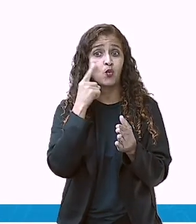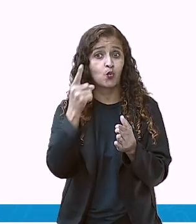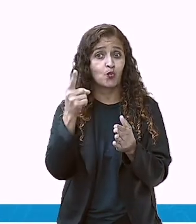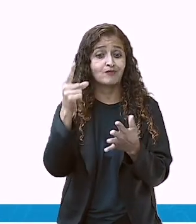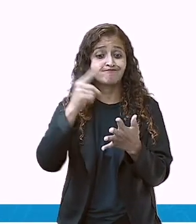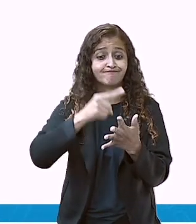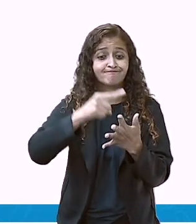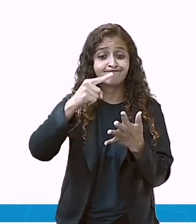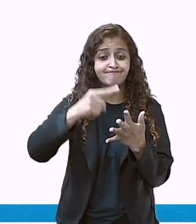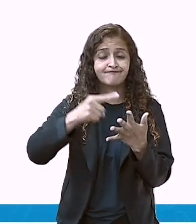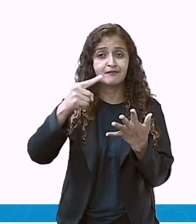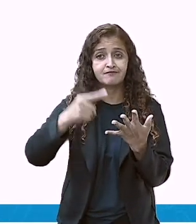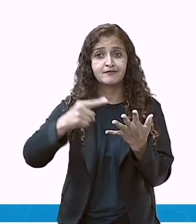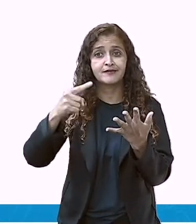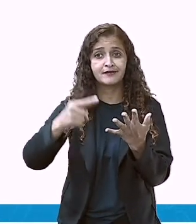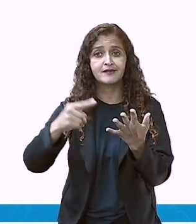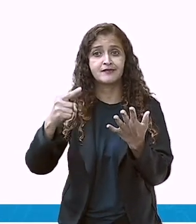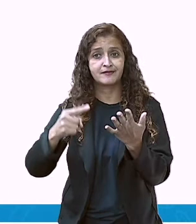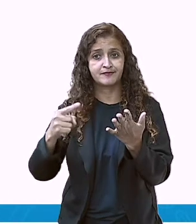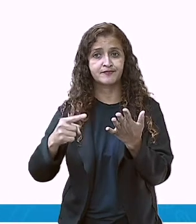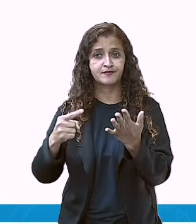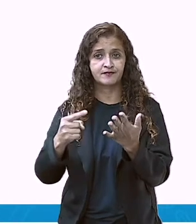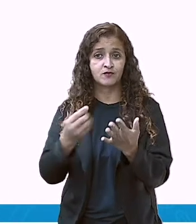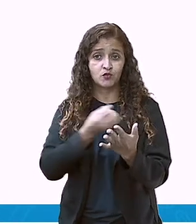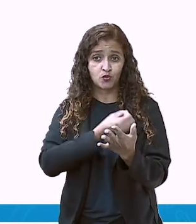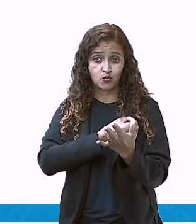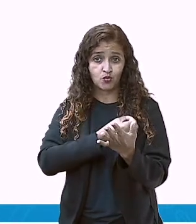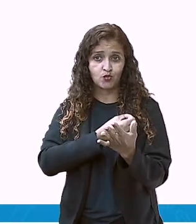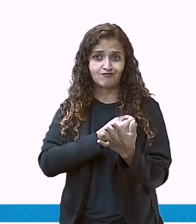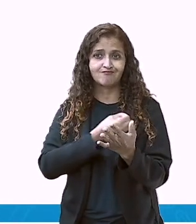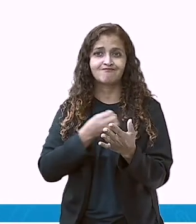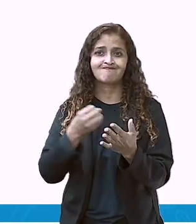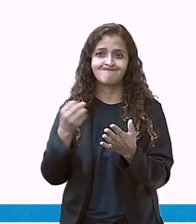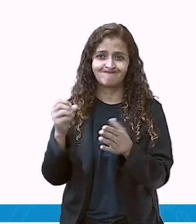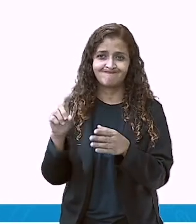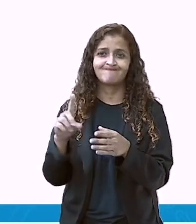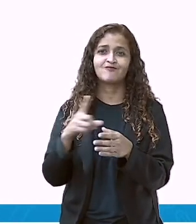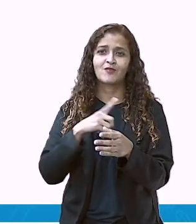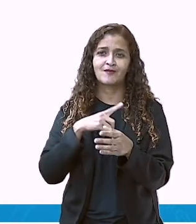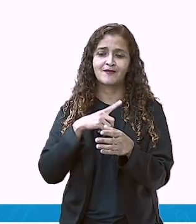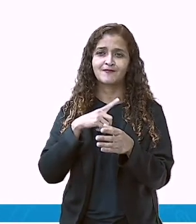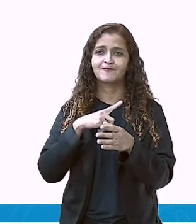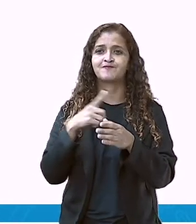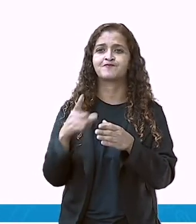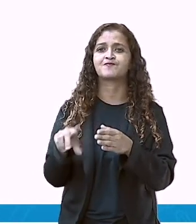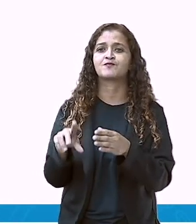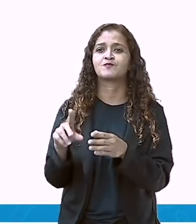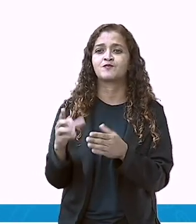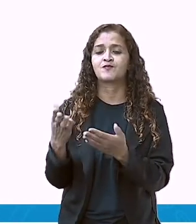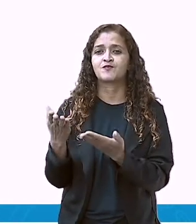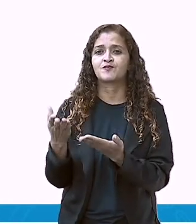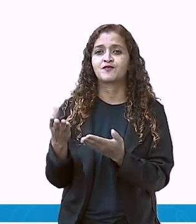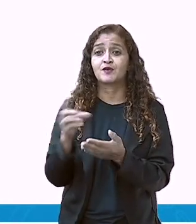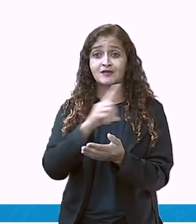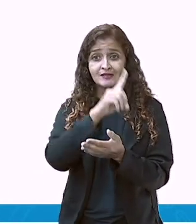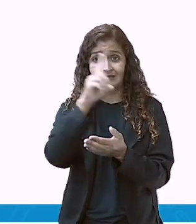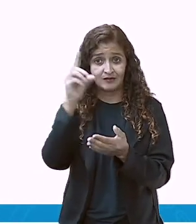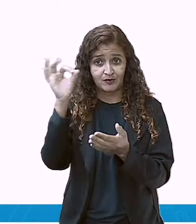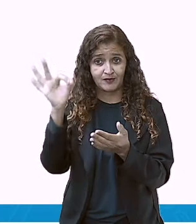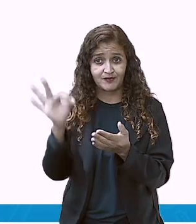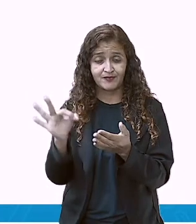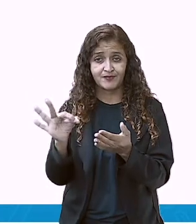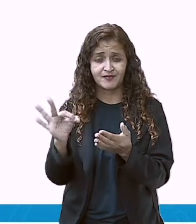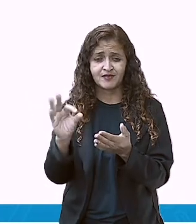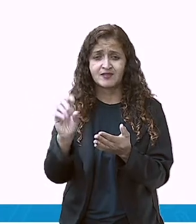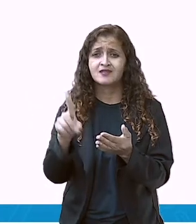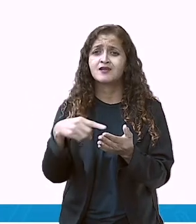contos numerais, você vai conseguir saber quantos dias tem o mês. Depois, você sabe qual o mês